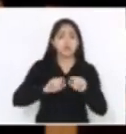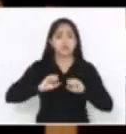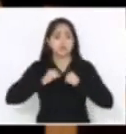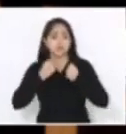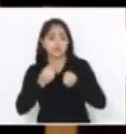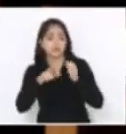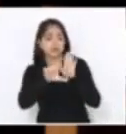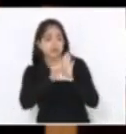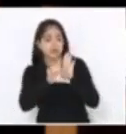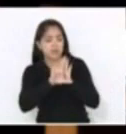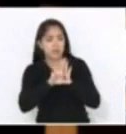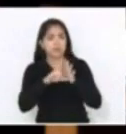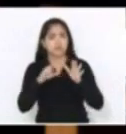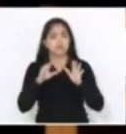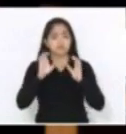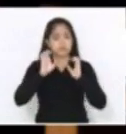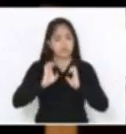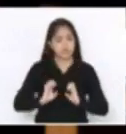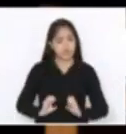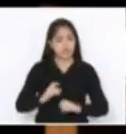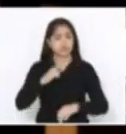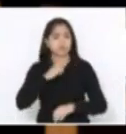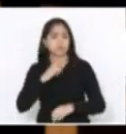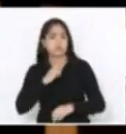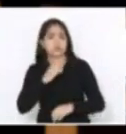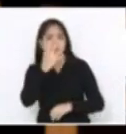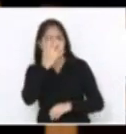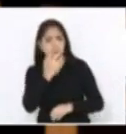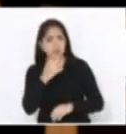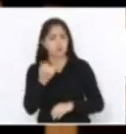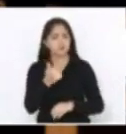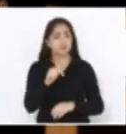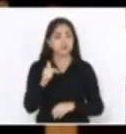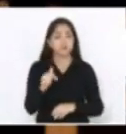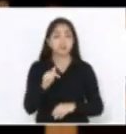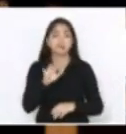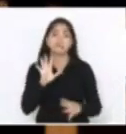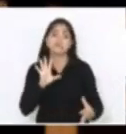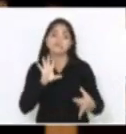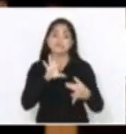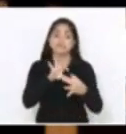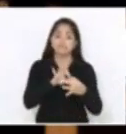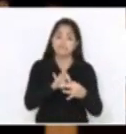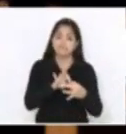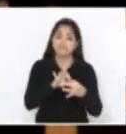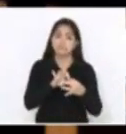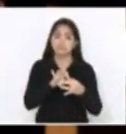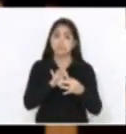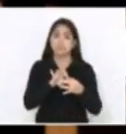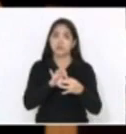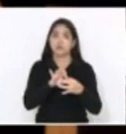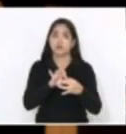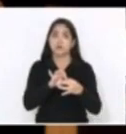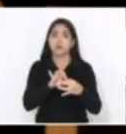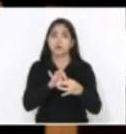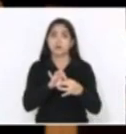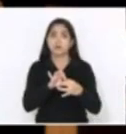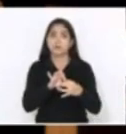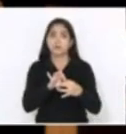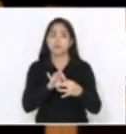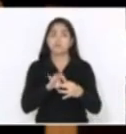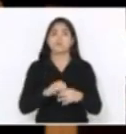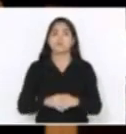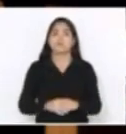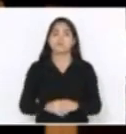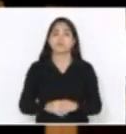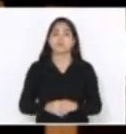ele é ético ou não é ético, se ele é sério ou não é sério, mas é vinculado ao que ele libera em termos de recursos.